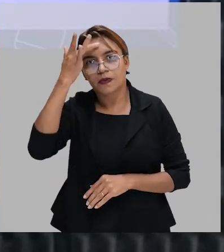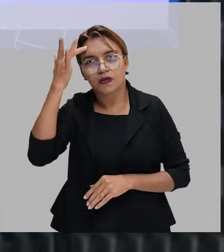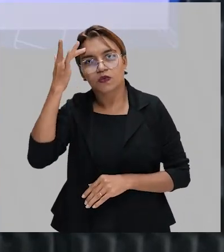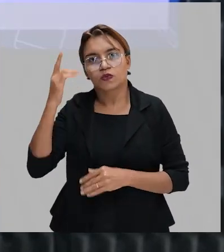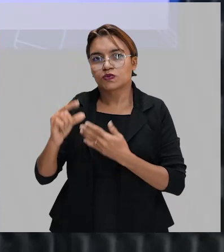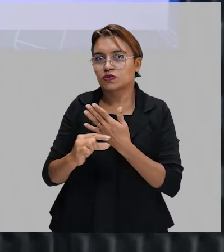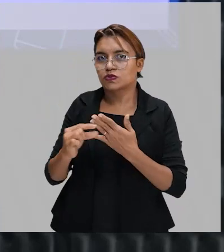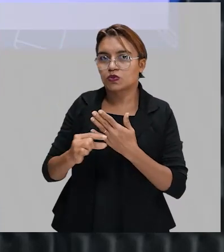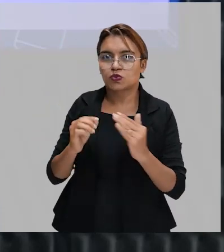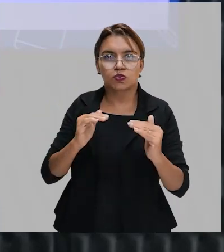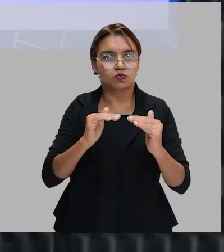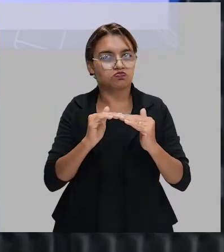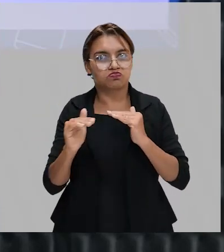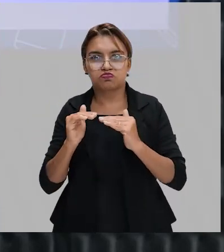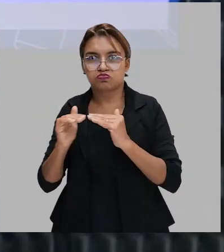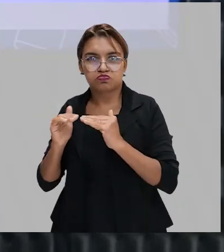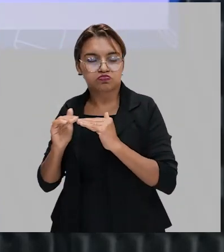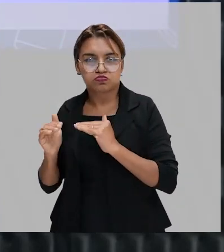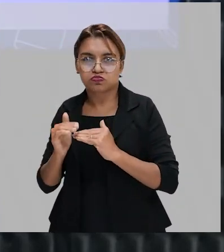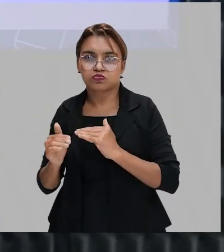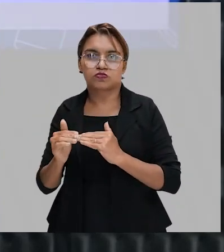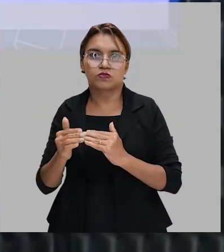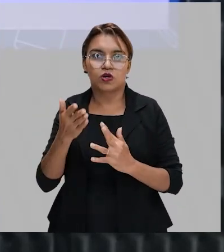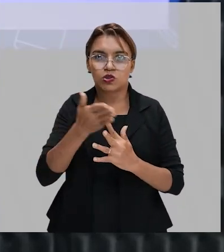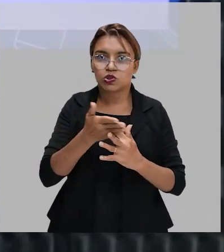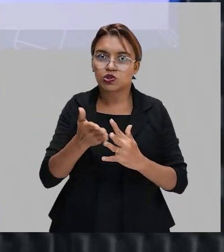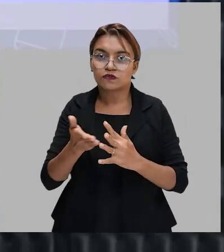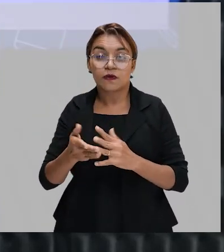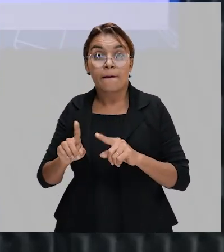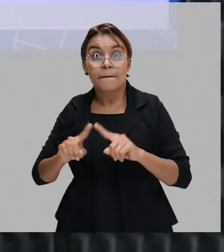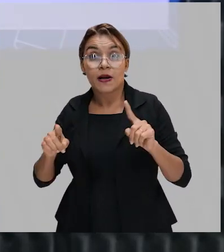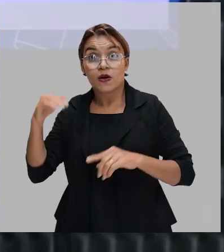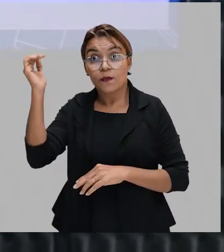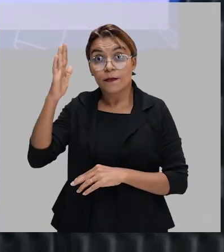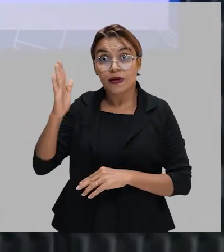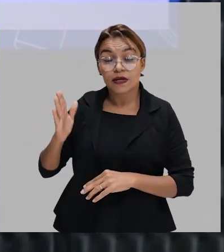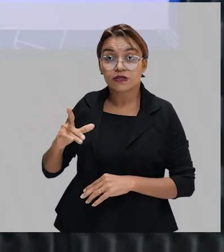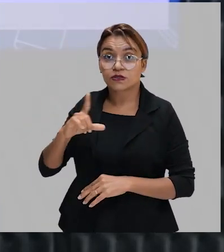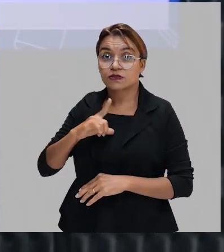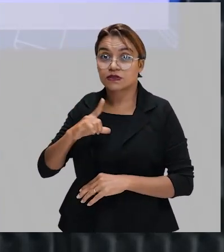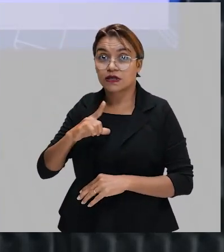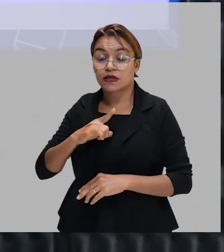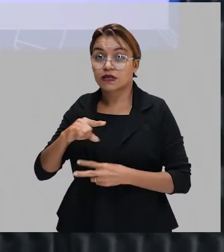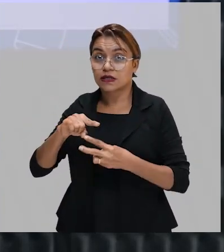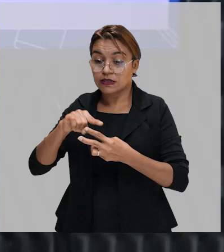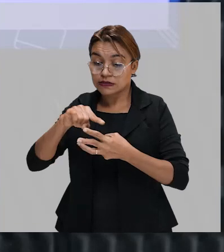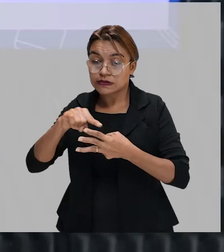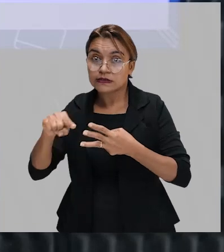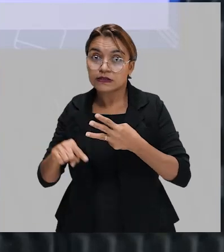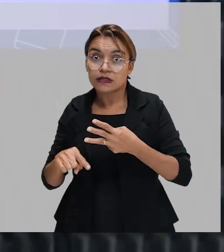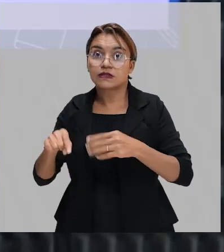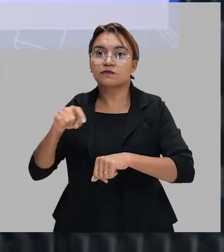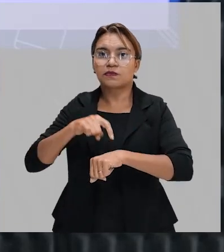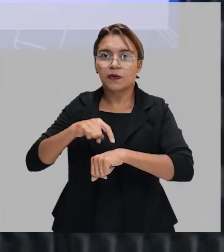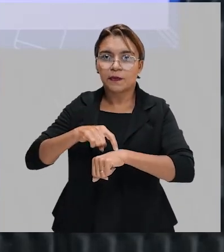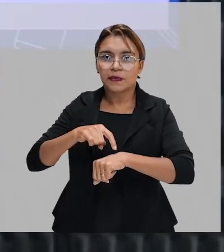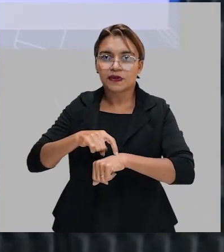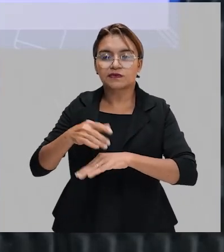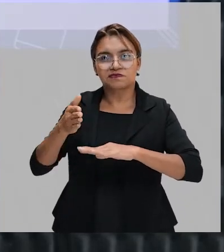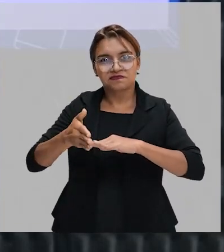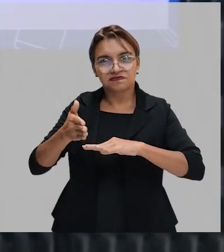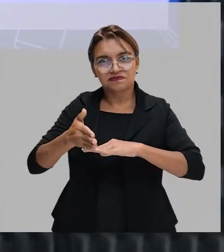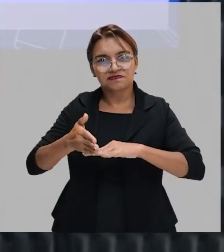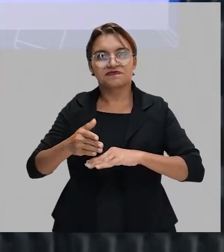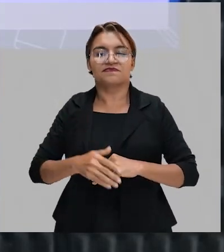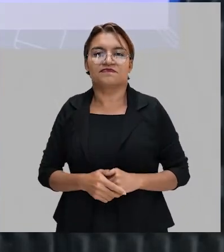essa divisão. Mas aqui no Brasil, nós temos três momentos do modernismo. Mas antes